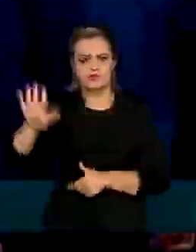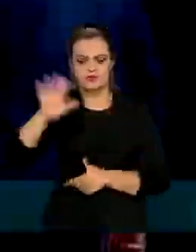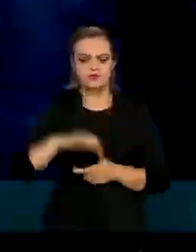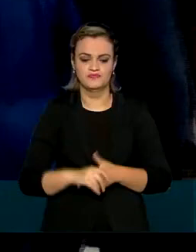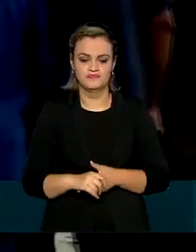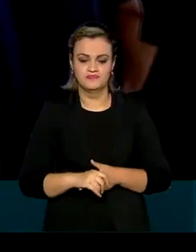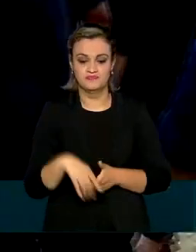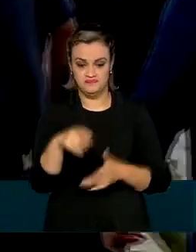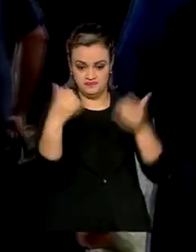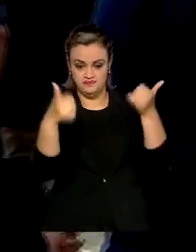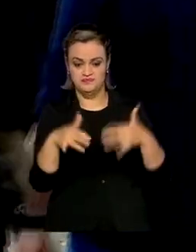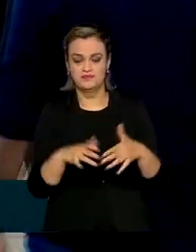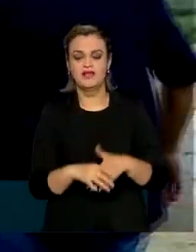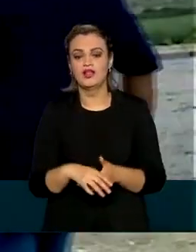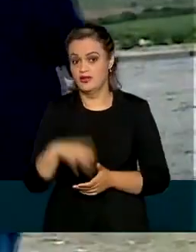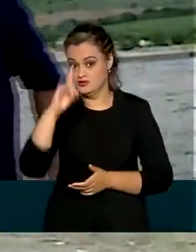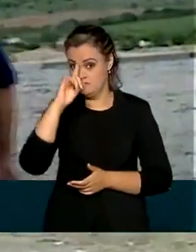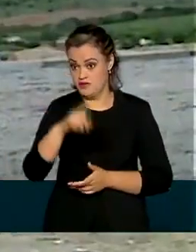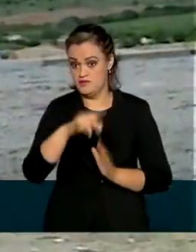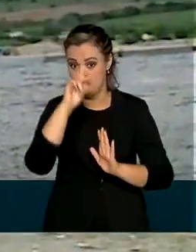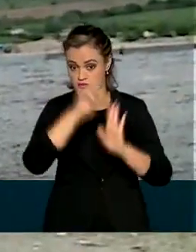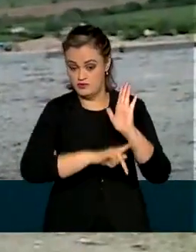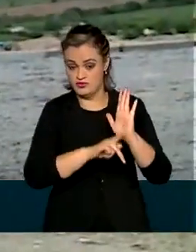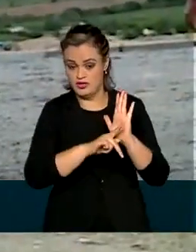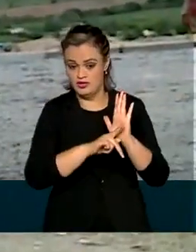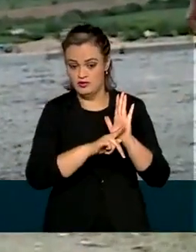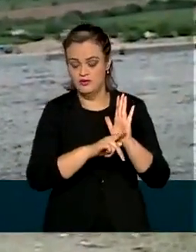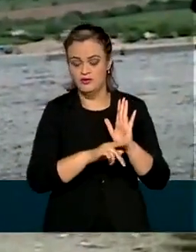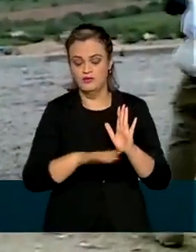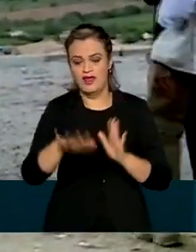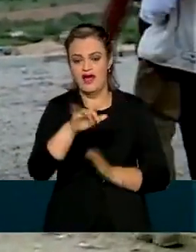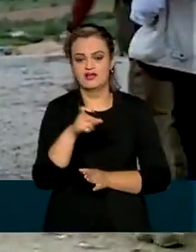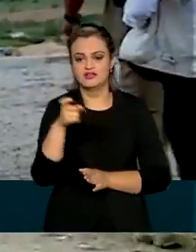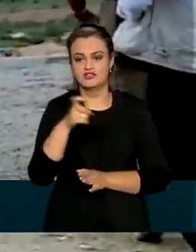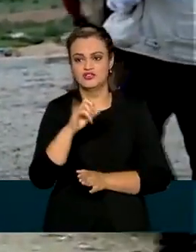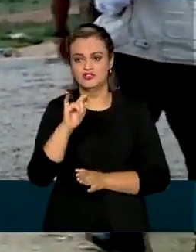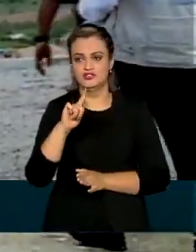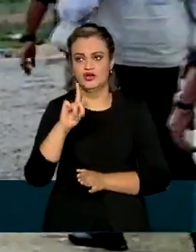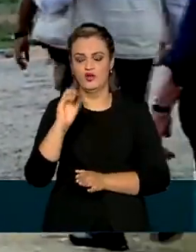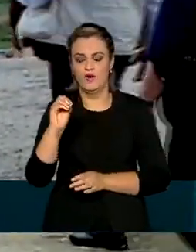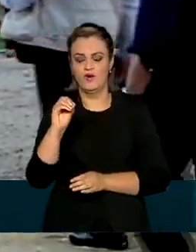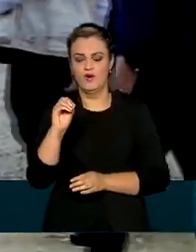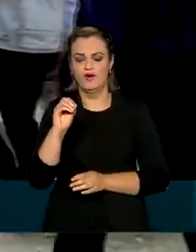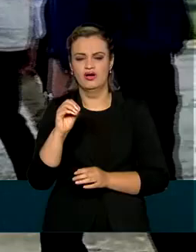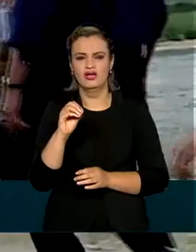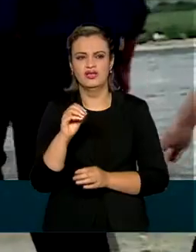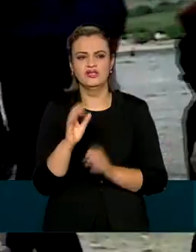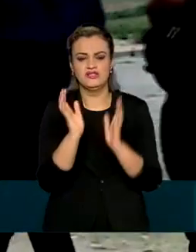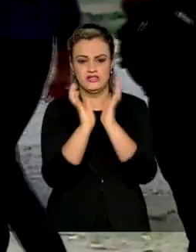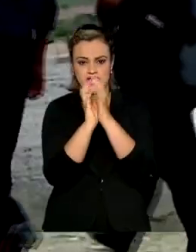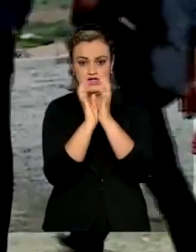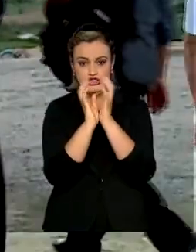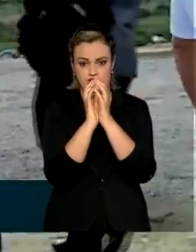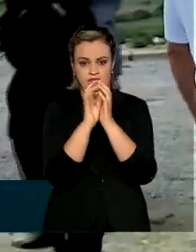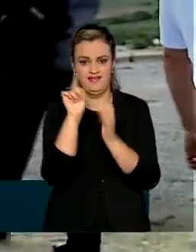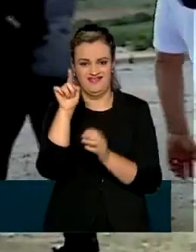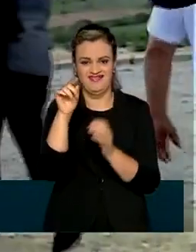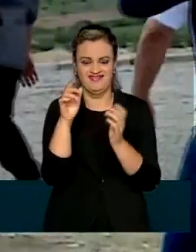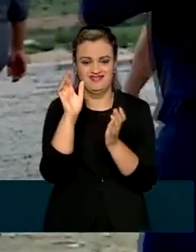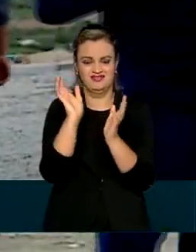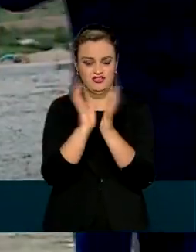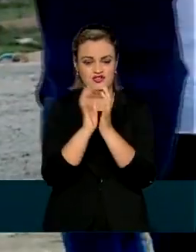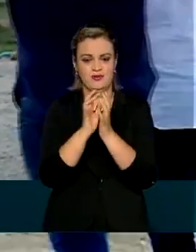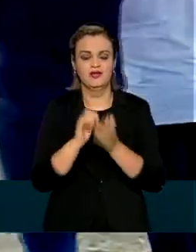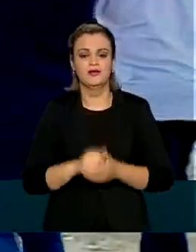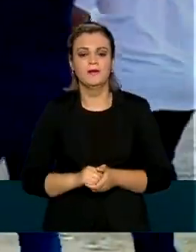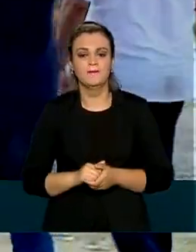a ordem para fazermos o projeto executivo do canal do Xinguó em Sergipe. São mais de 2 milhões de sergipanos que vão ser atendidos.